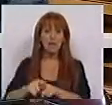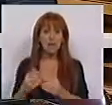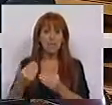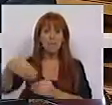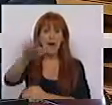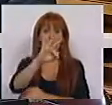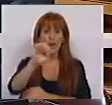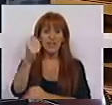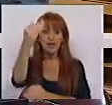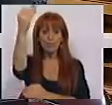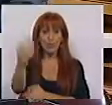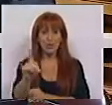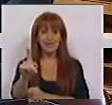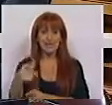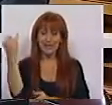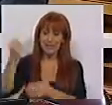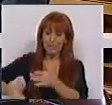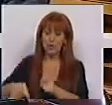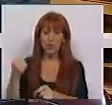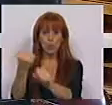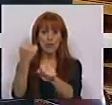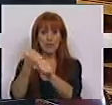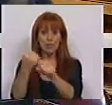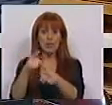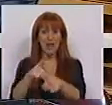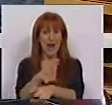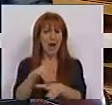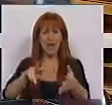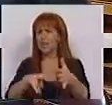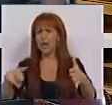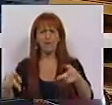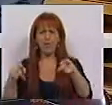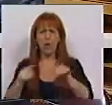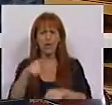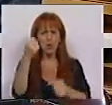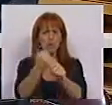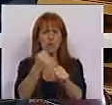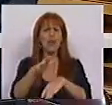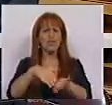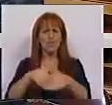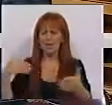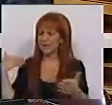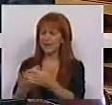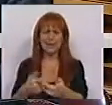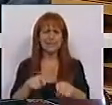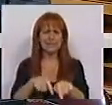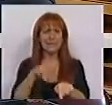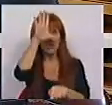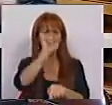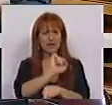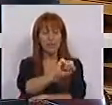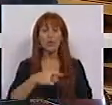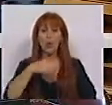mais de 45% na tributação do trabalho, que foi a grande reforma do trabalho que foi feita nesta legislatura.